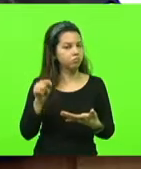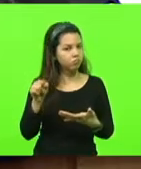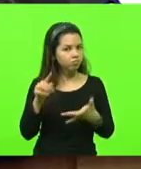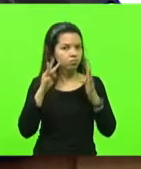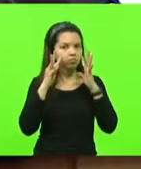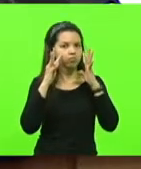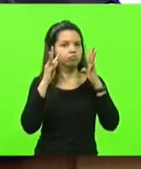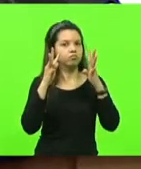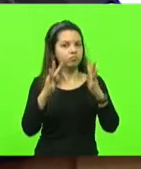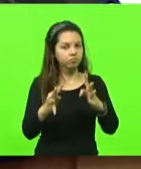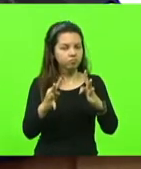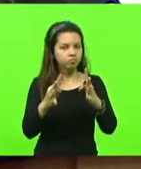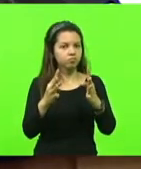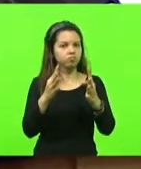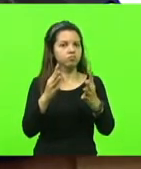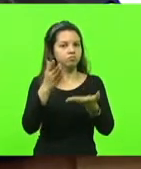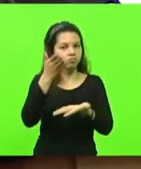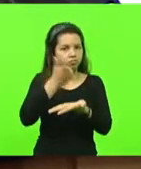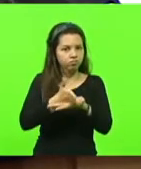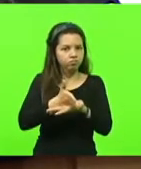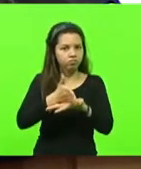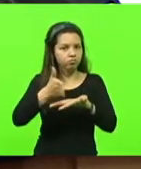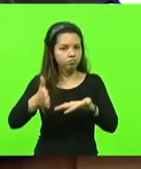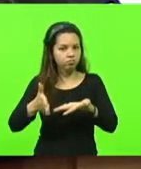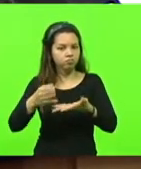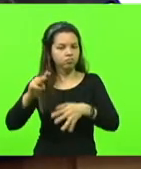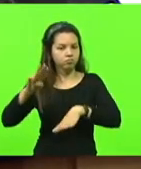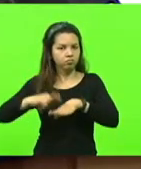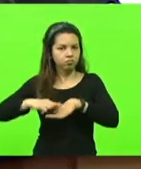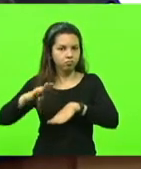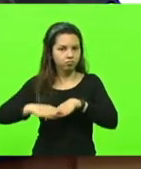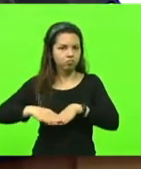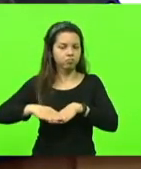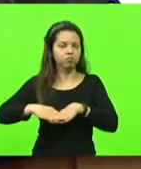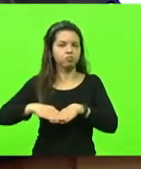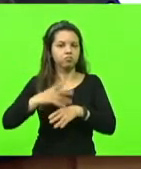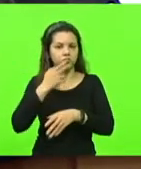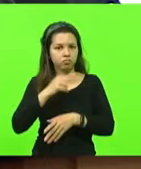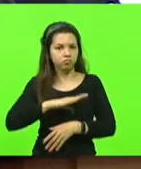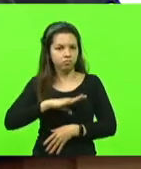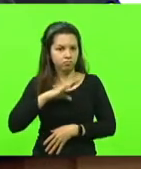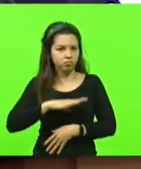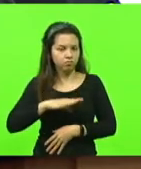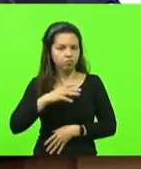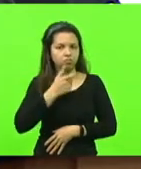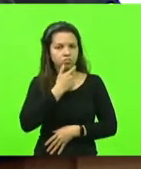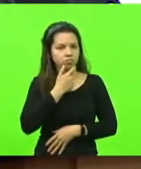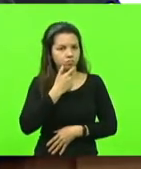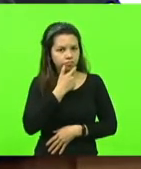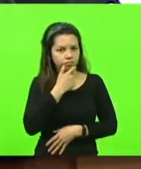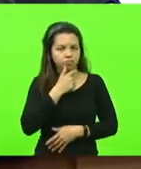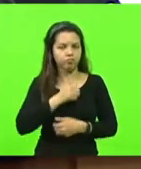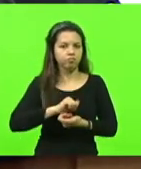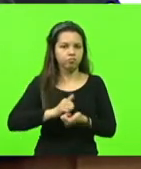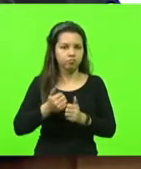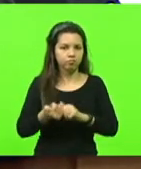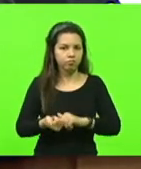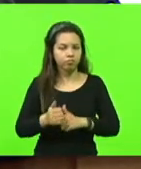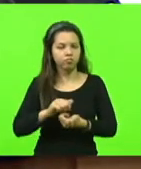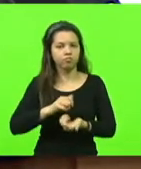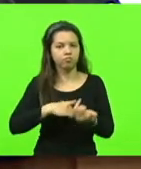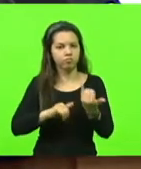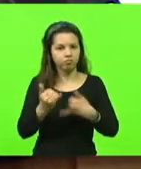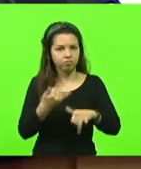é dividida entre matemática, língua portuguesa, inglês, artes, educação física, física, química, biologia,